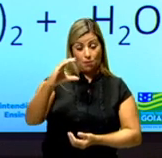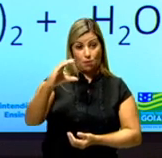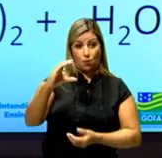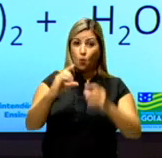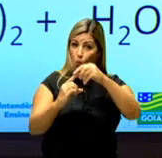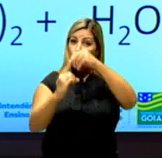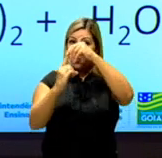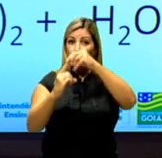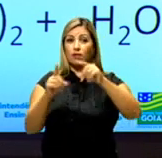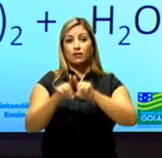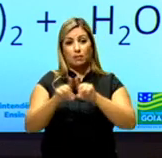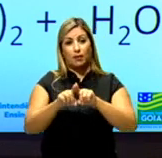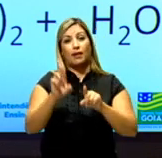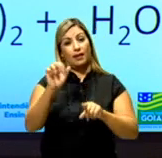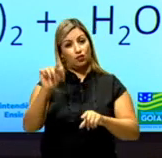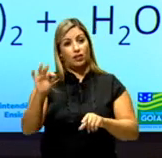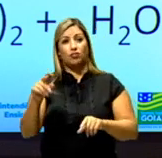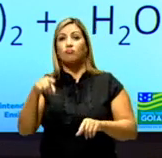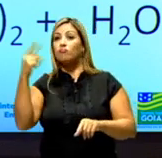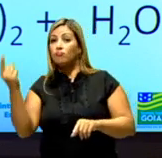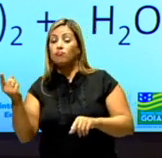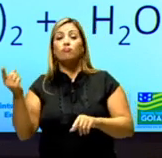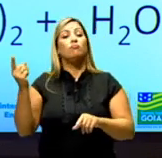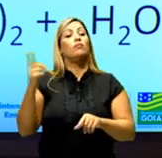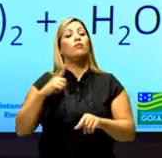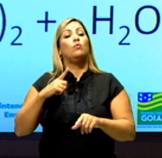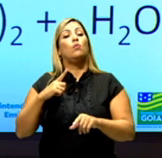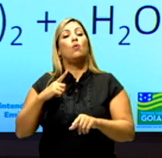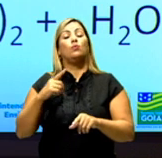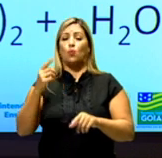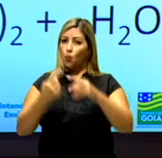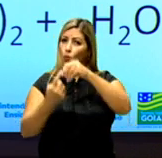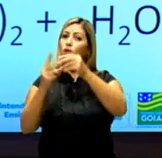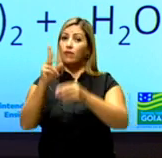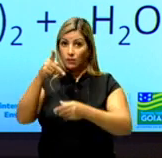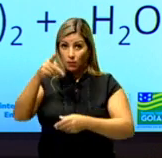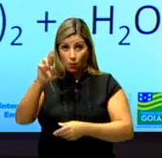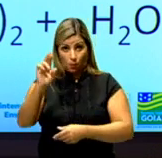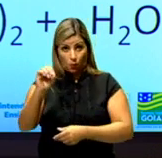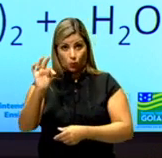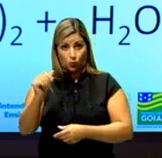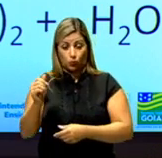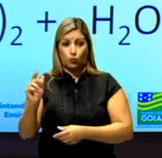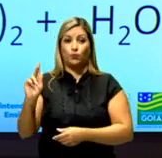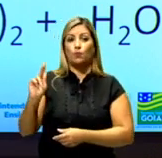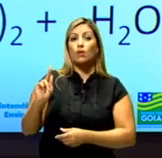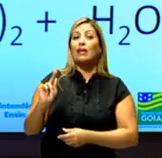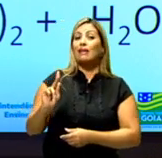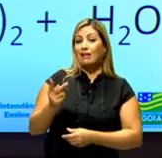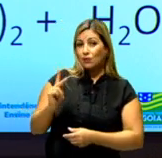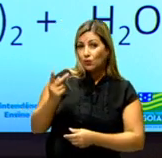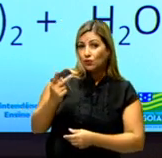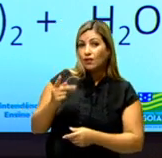uma única vez no reagente. e temos o carbono aparecendo uma única vez também no produto. O hidrogênio aparece também uma